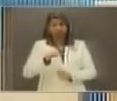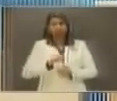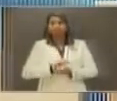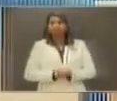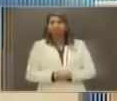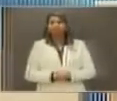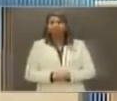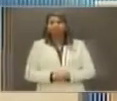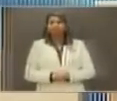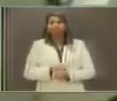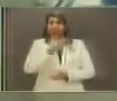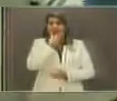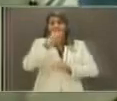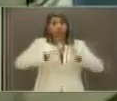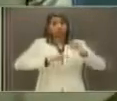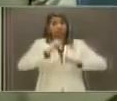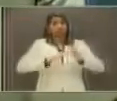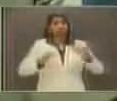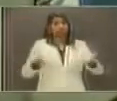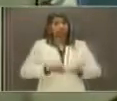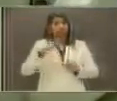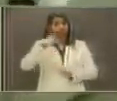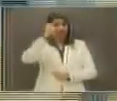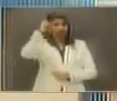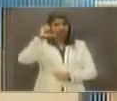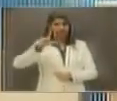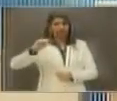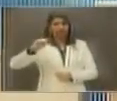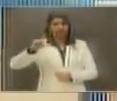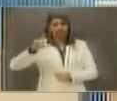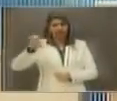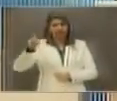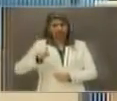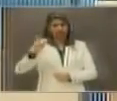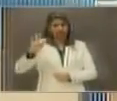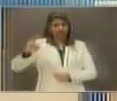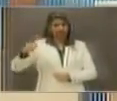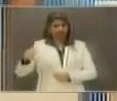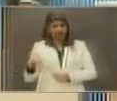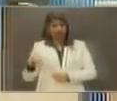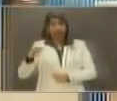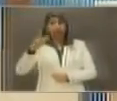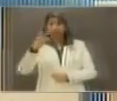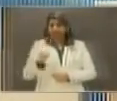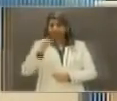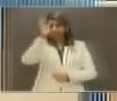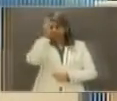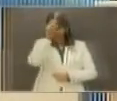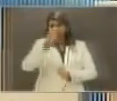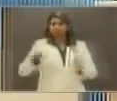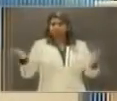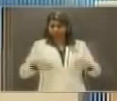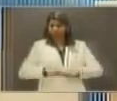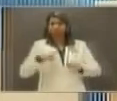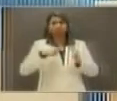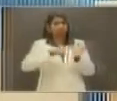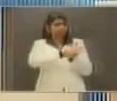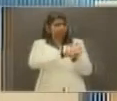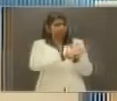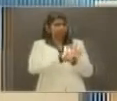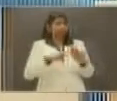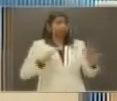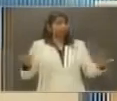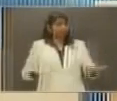O jornalista é Alex Filho. Ele falar em 30 segundos a pergunta ao